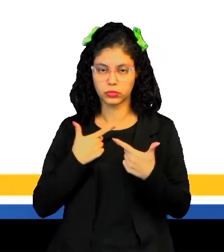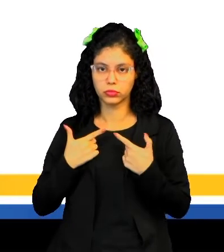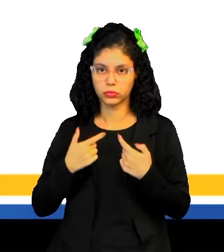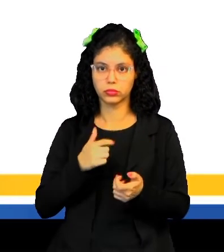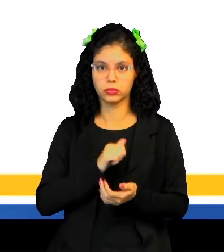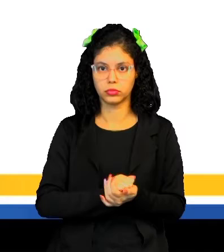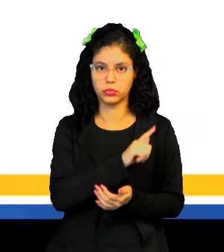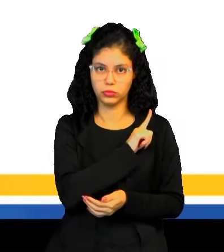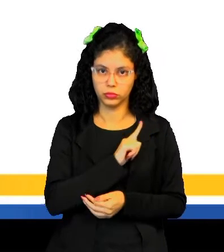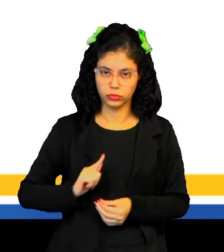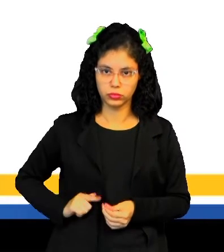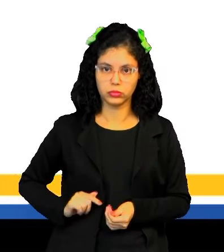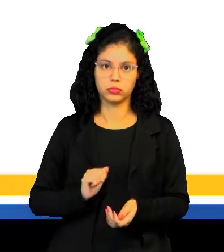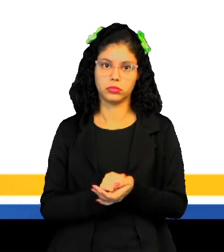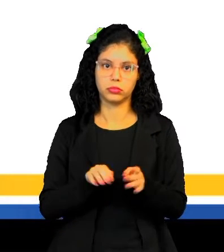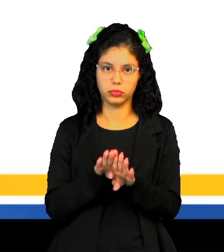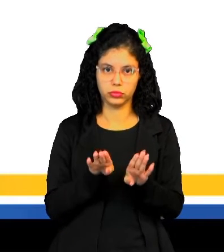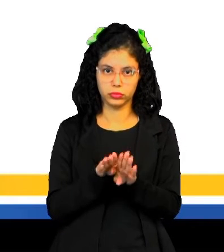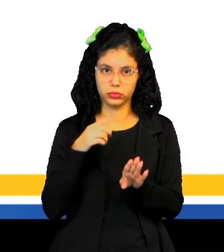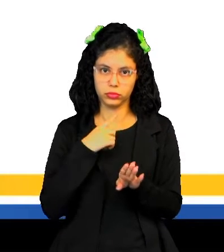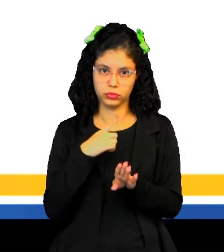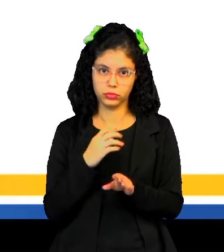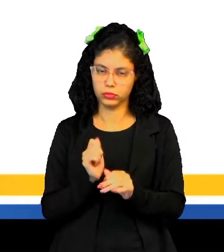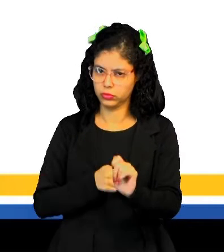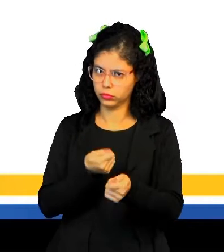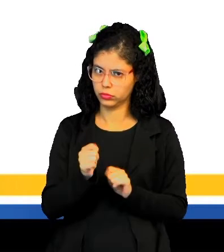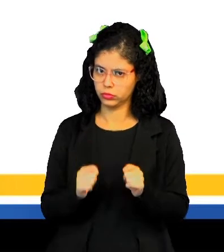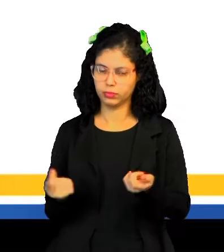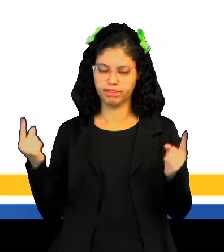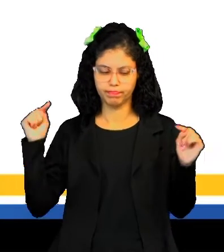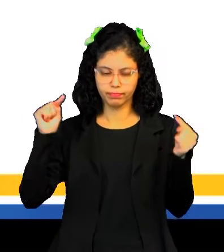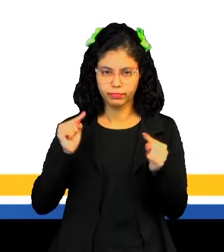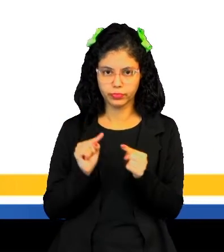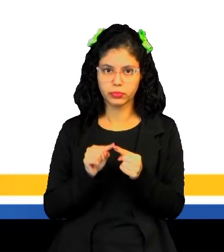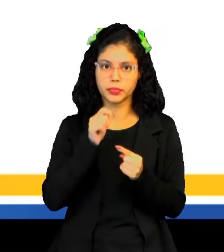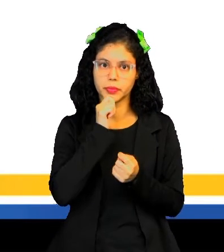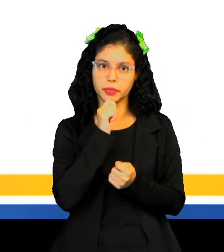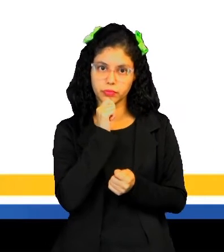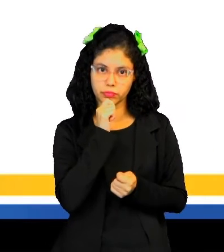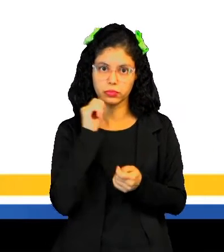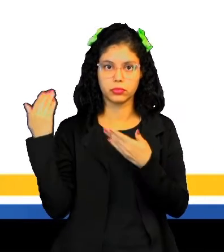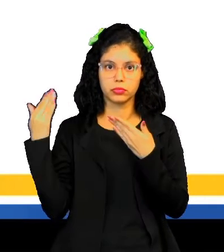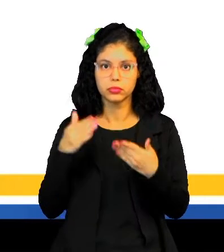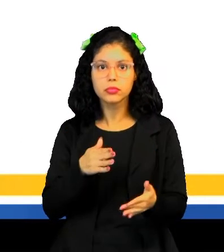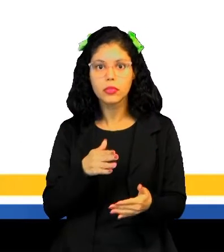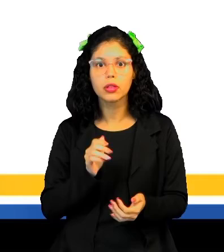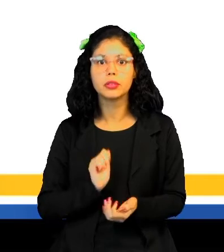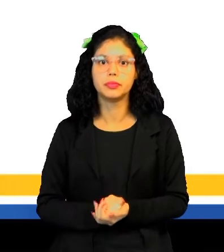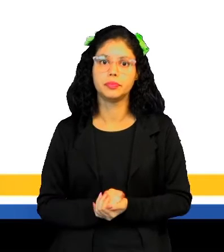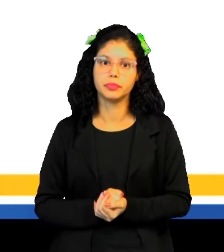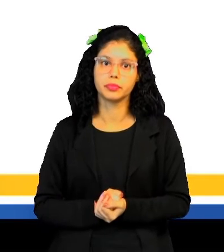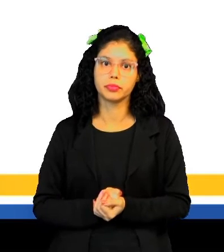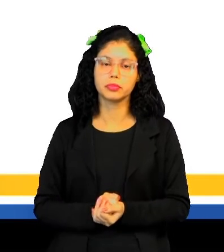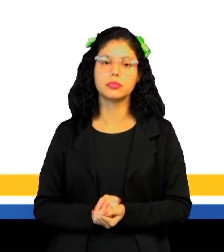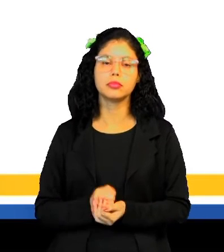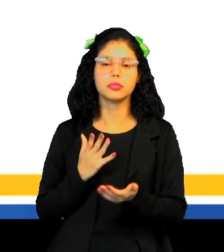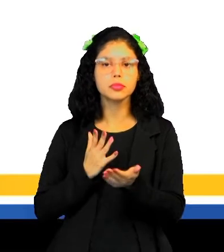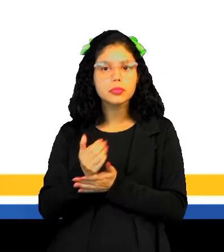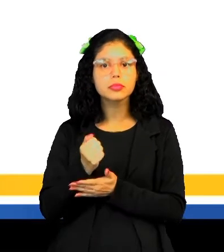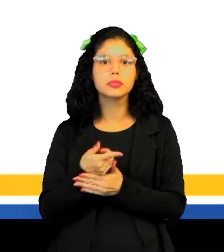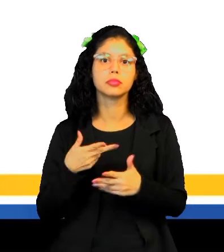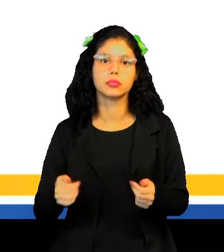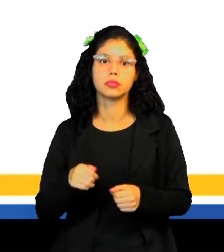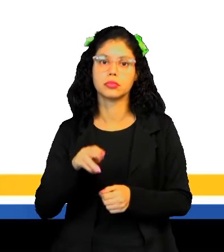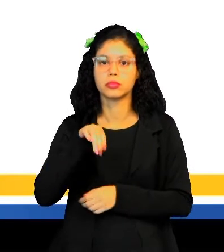número, né? O governo, nessa fase, como a gente diz, controlava bem de perto, né? Porque o principal objetivo da colonização era a busca de metais